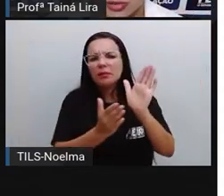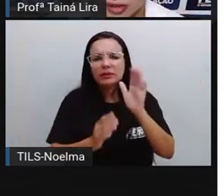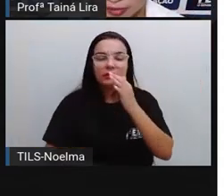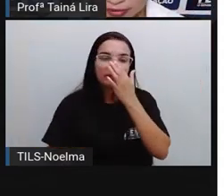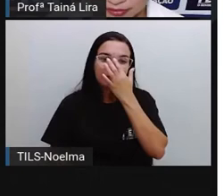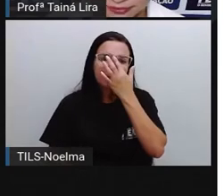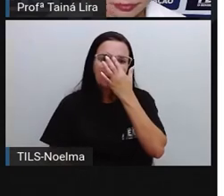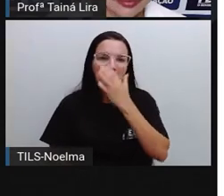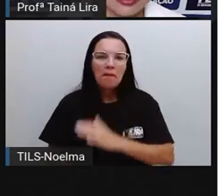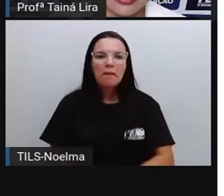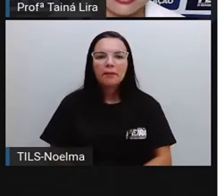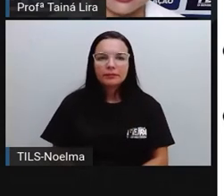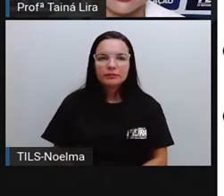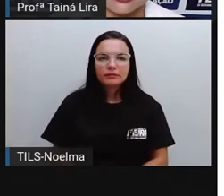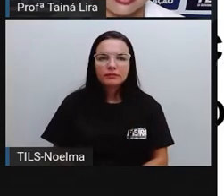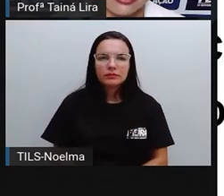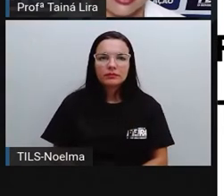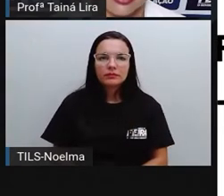textos, tá bom?